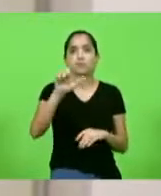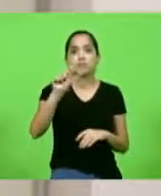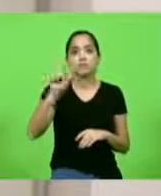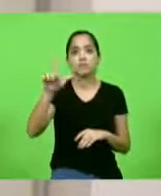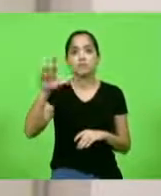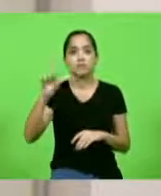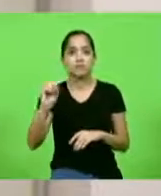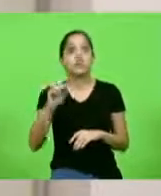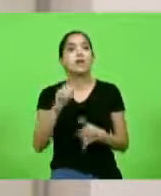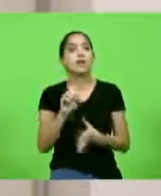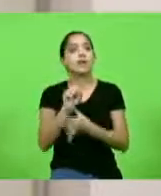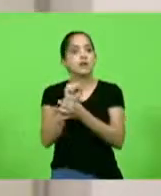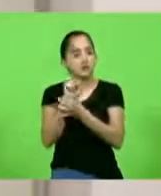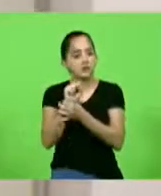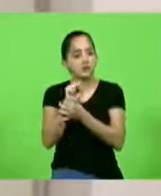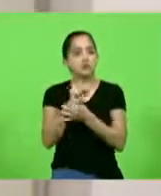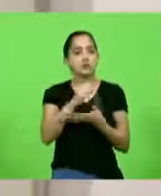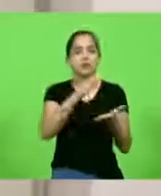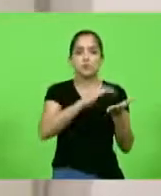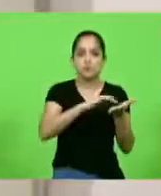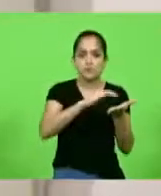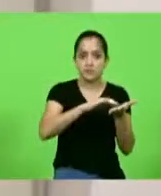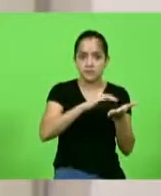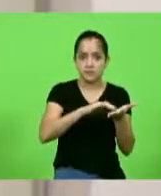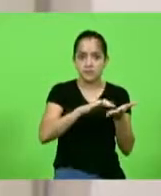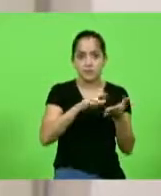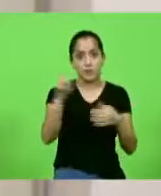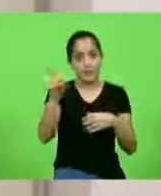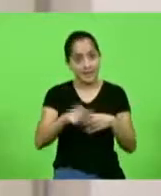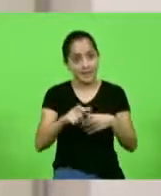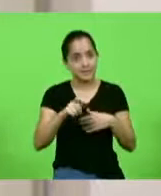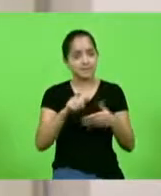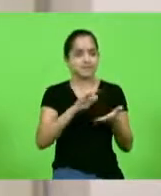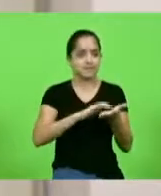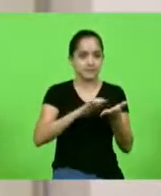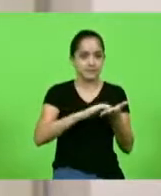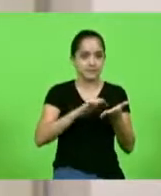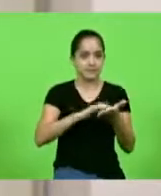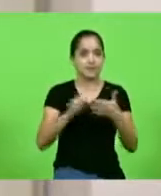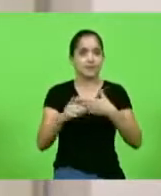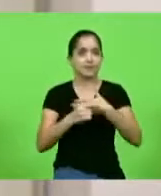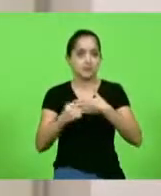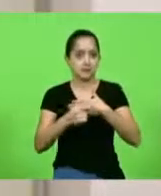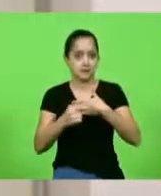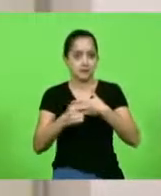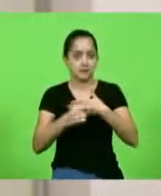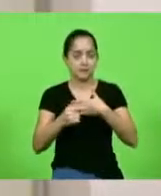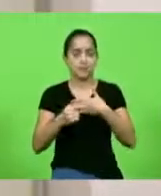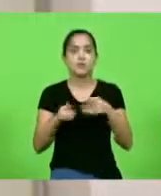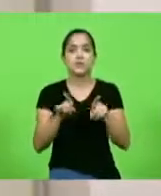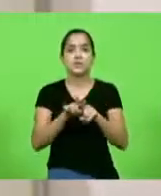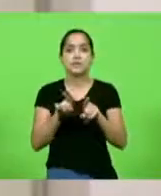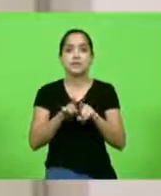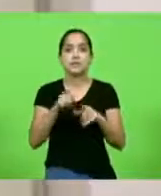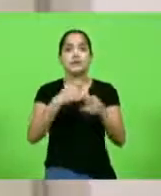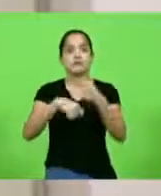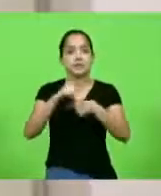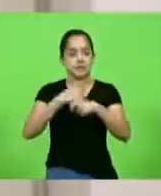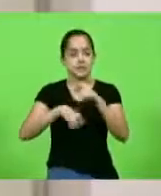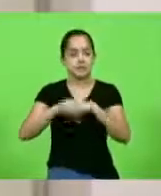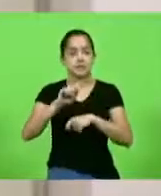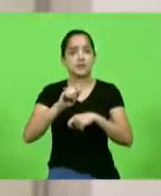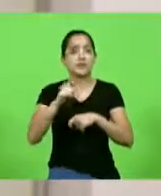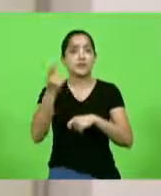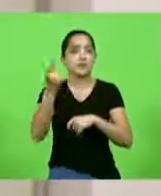ele garantiu, assim como o secretário, ex-secretário da Casa Civil, Heron Giordani, e o da Fazenda, Paulo Eli, que o